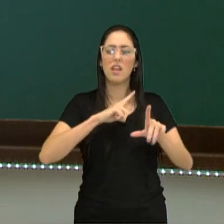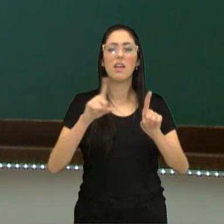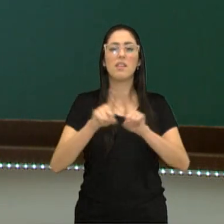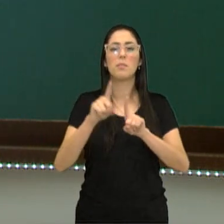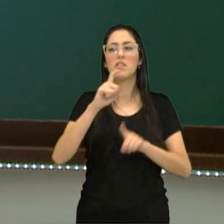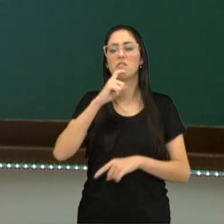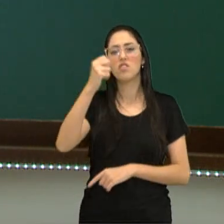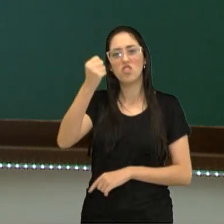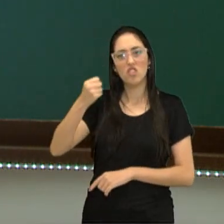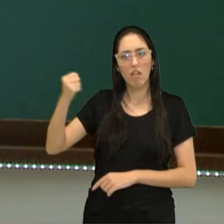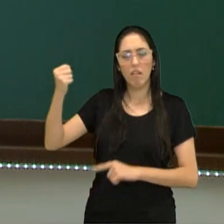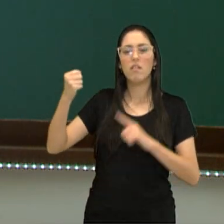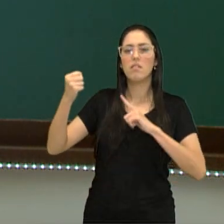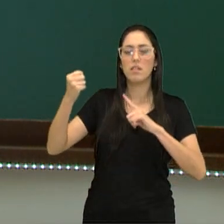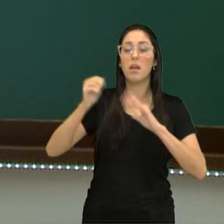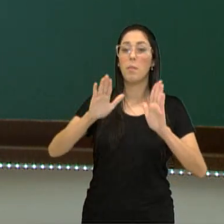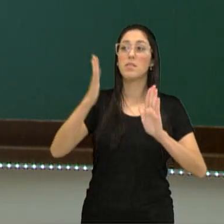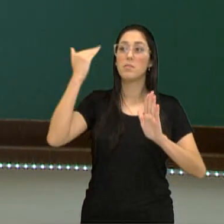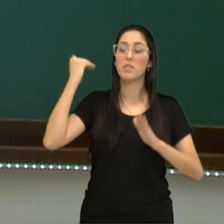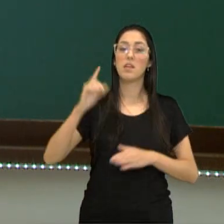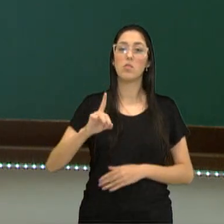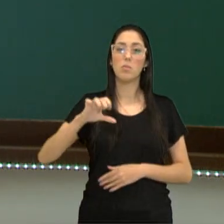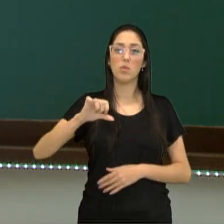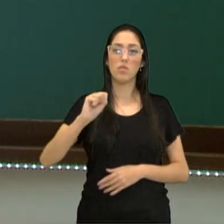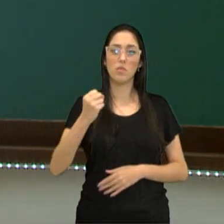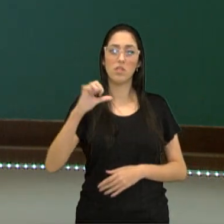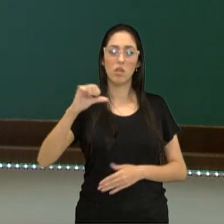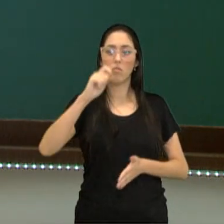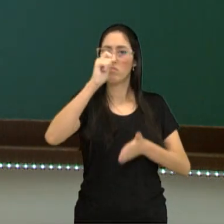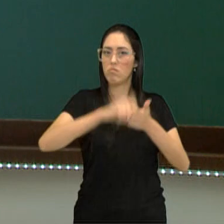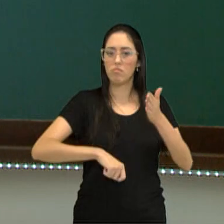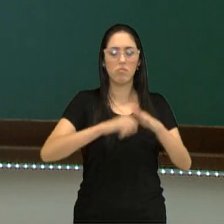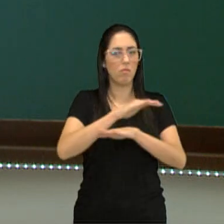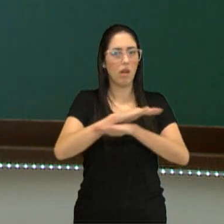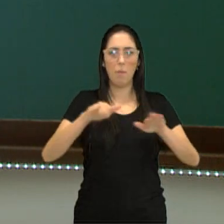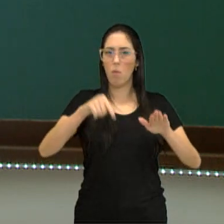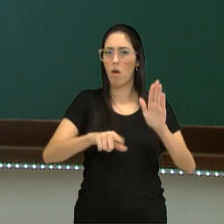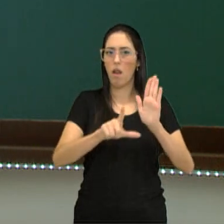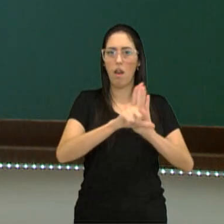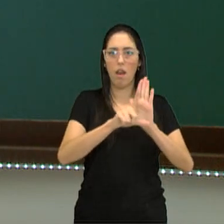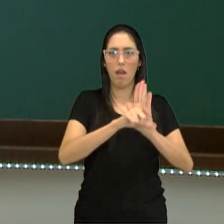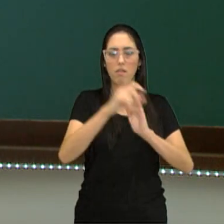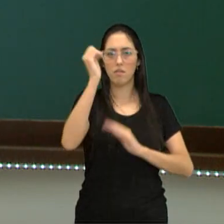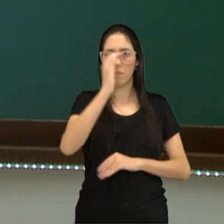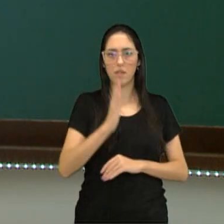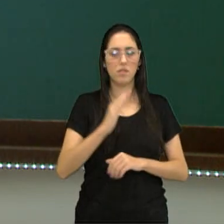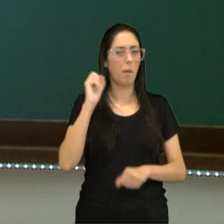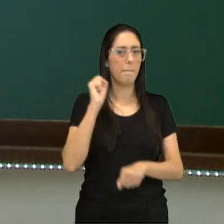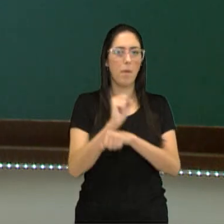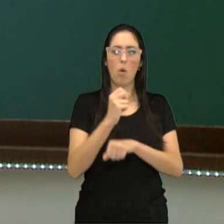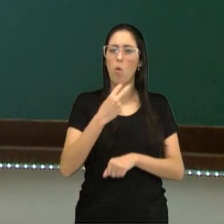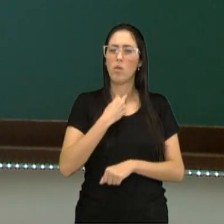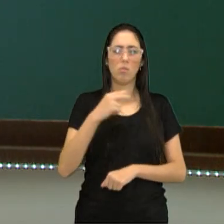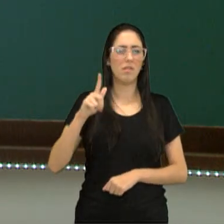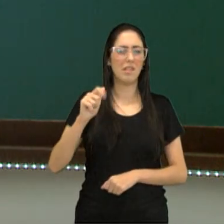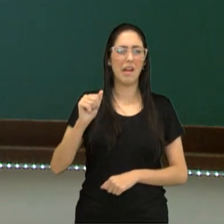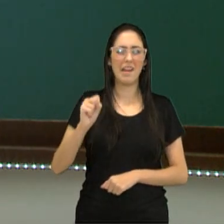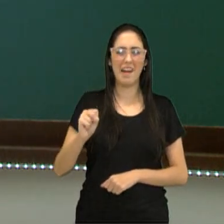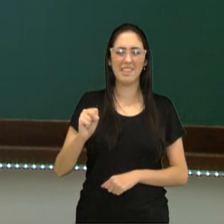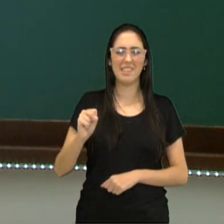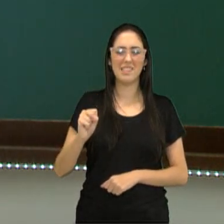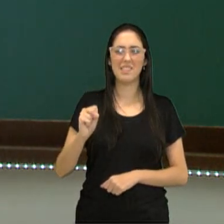que a partir de 1989 no Brasil não são mais permitidos de serem utilizados esses gases, mas que